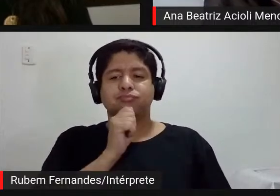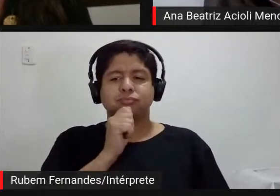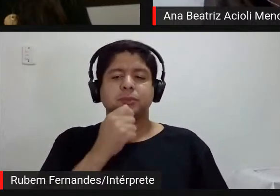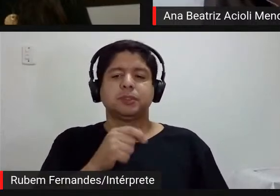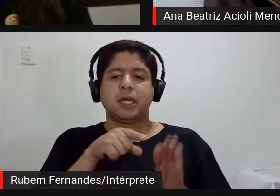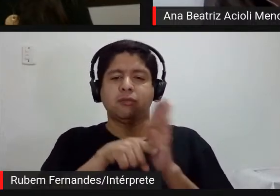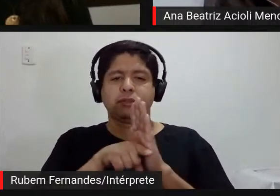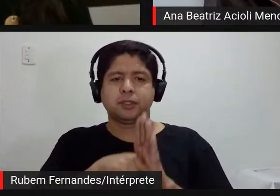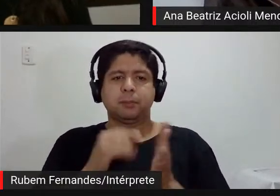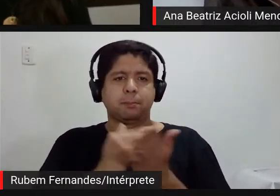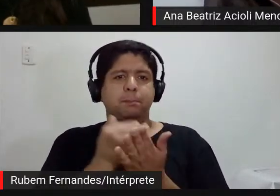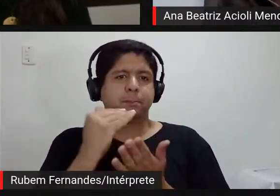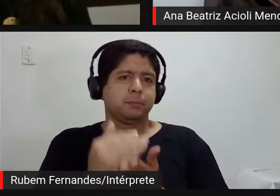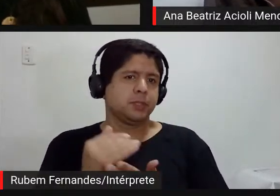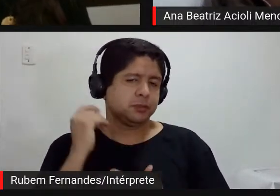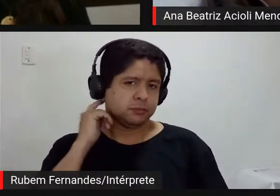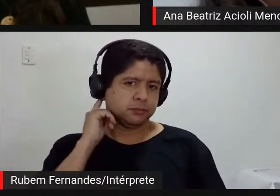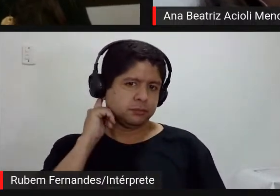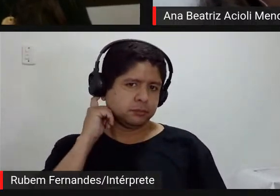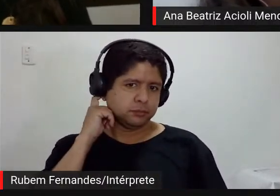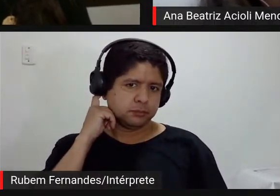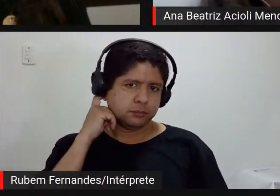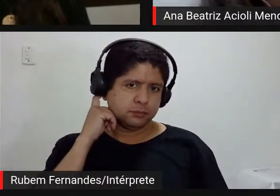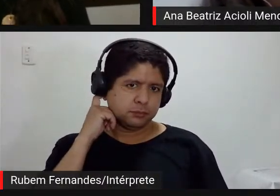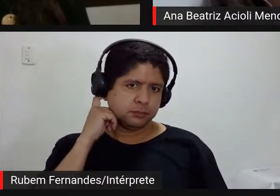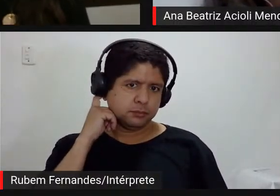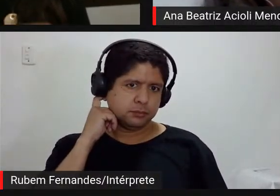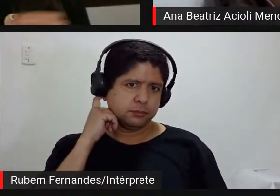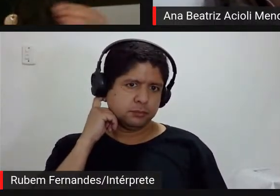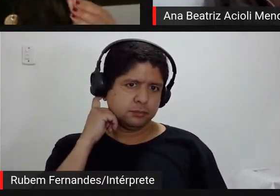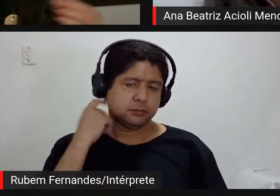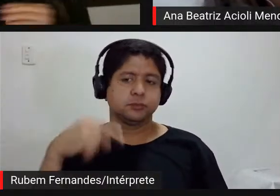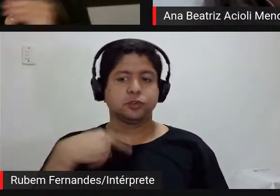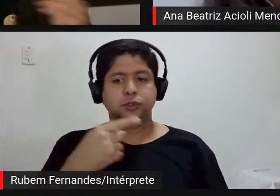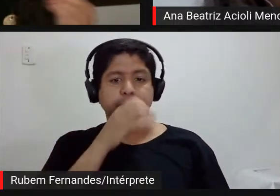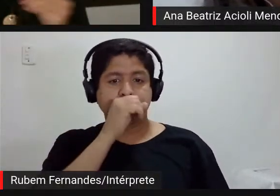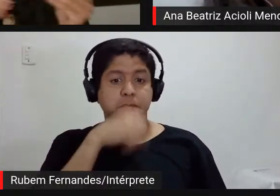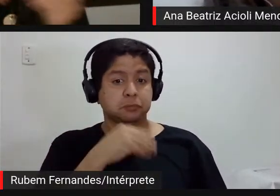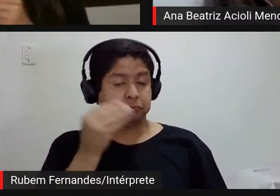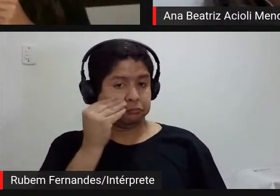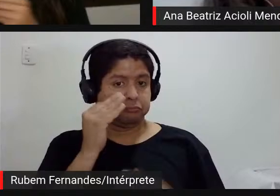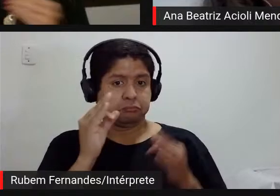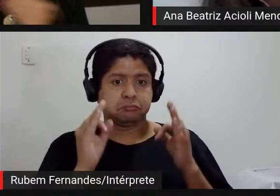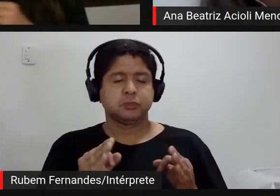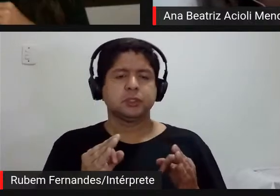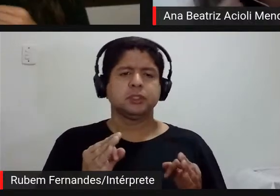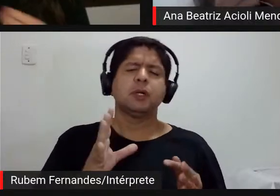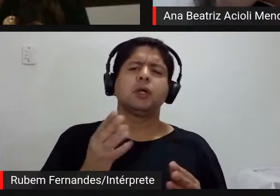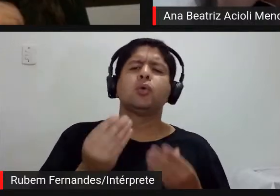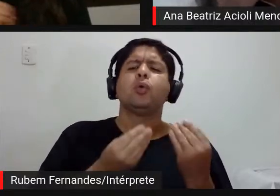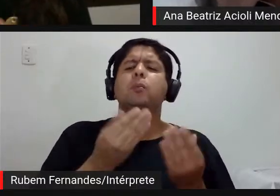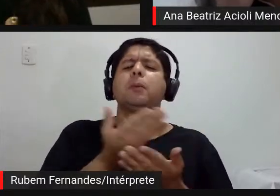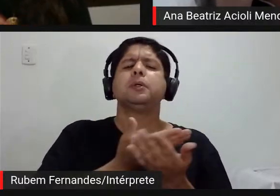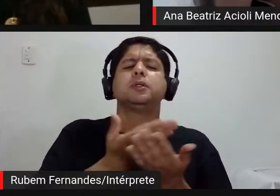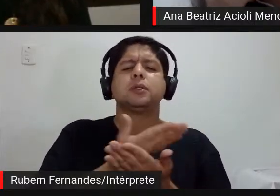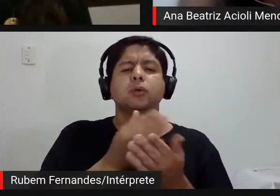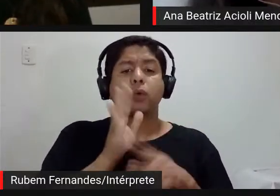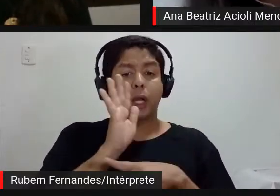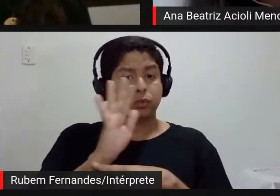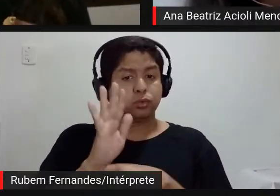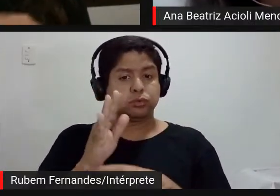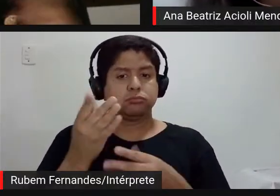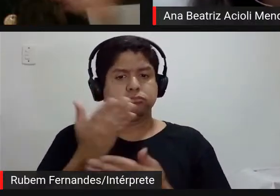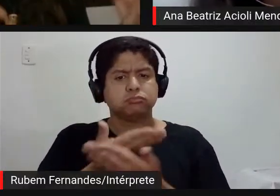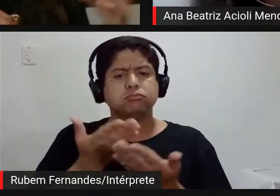mais a pode até confirmar no sábado né mas por quê o que que interessa como é que a mediação pode estar dialogando